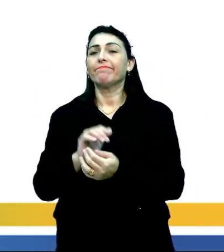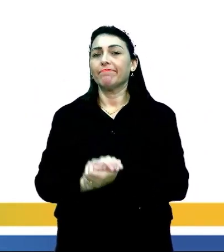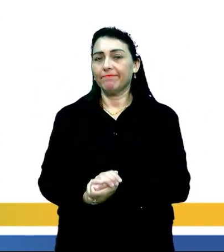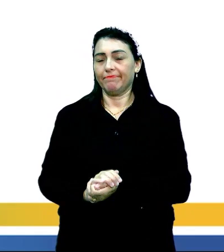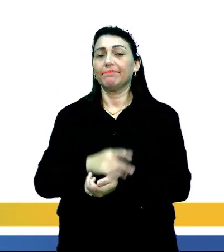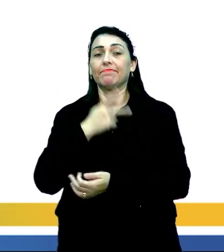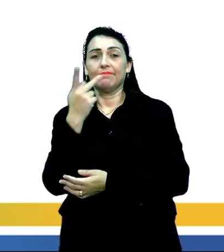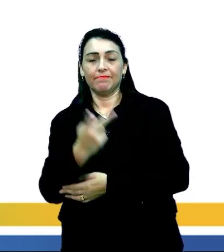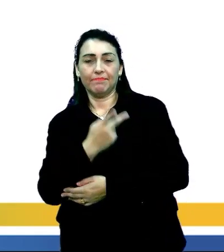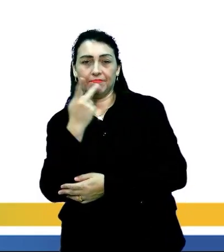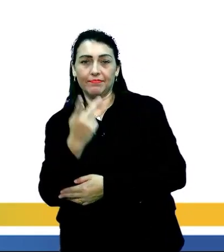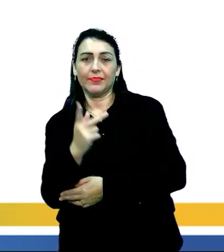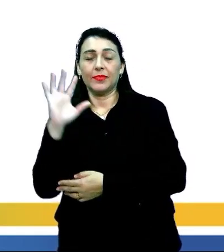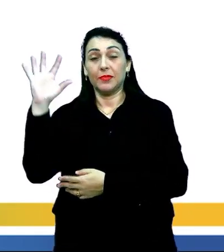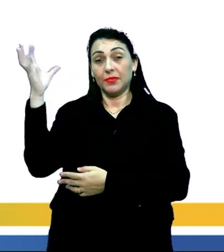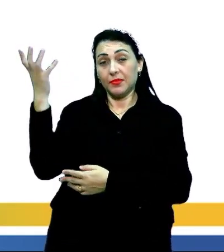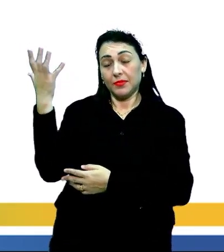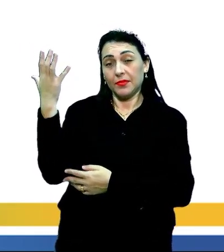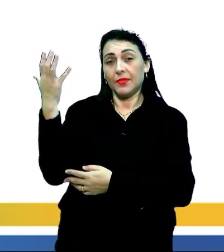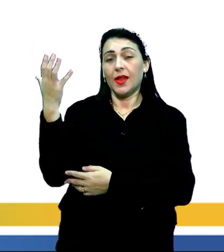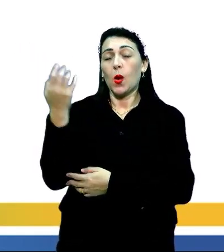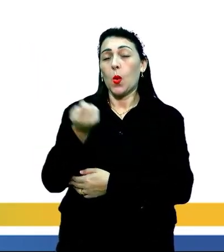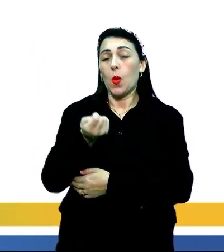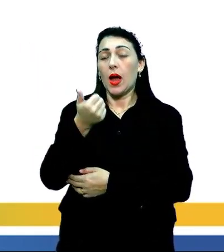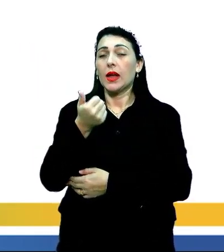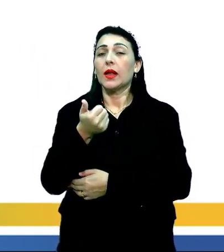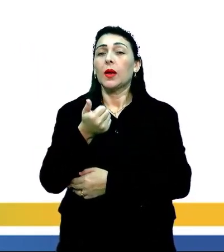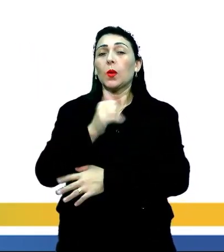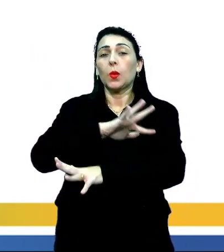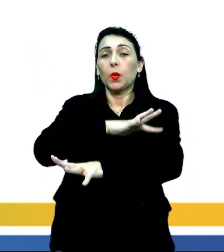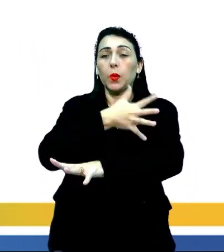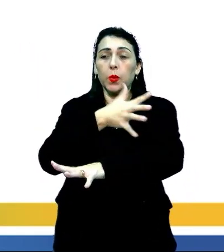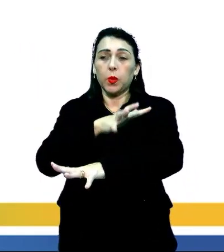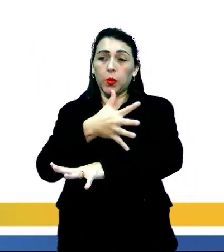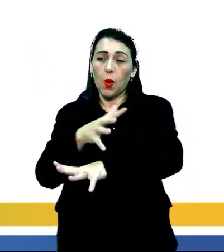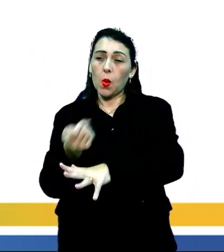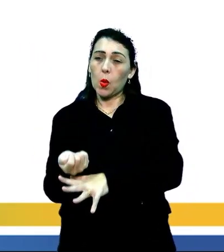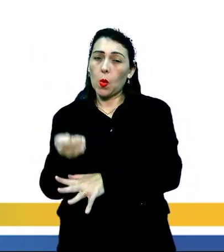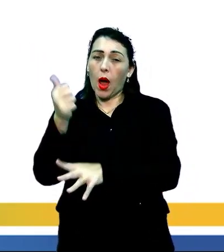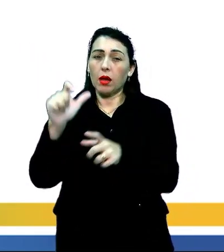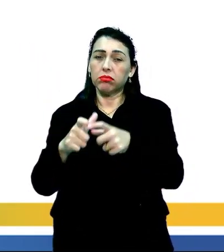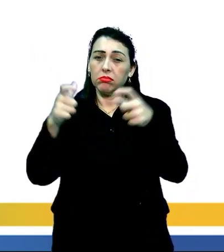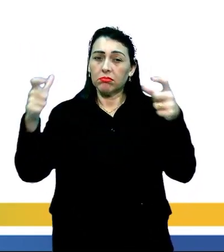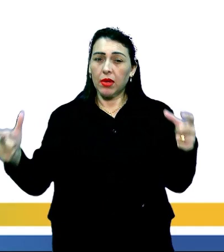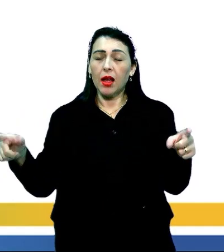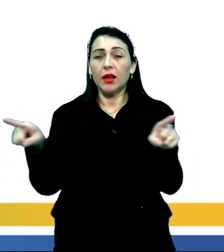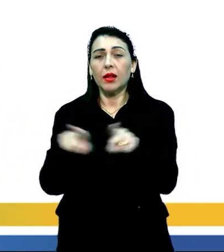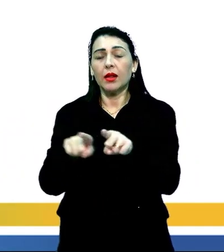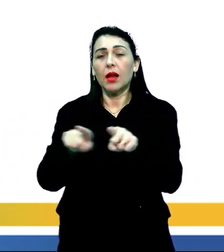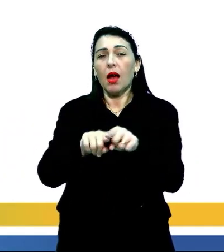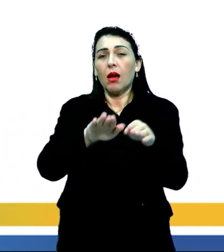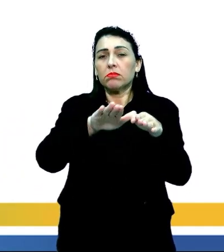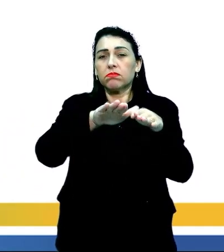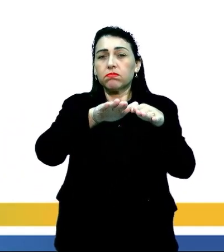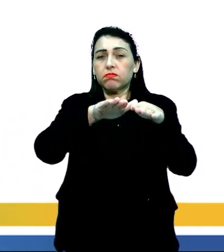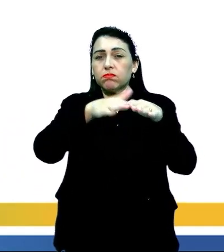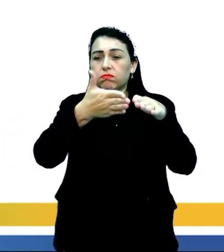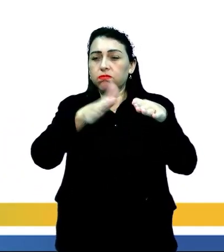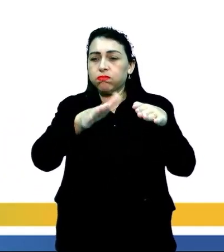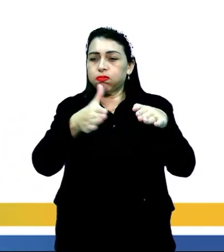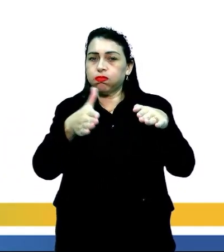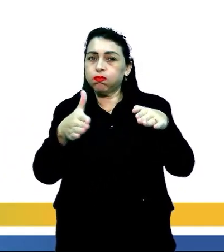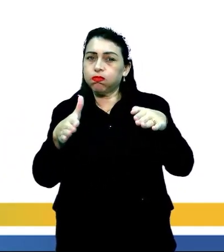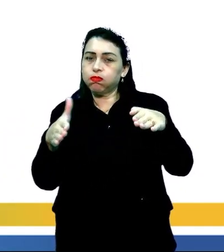a gente está falando aí de um clima semiárido. O relevo predominante em quase toda a extensão do domínio da